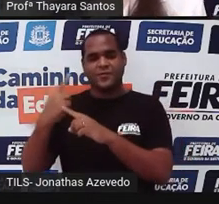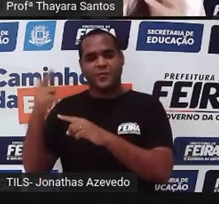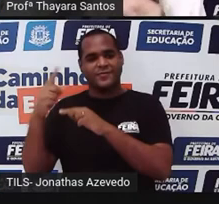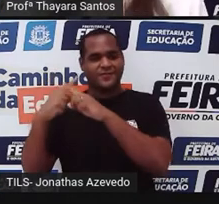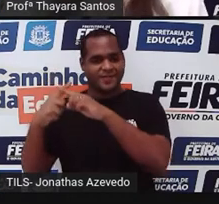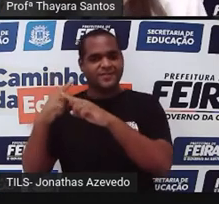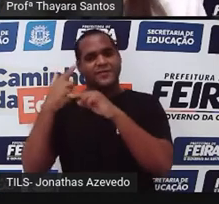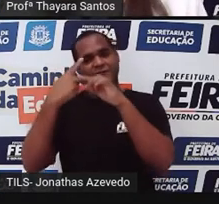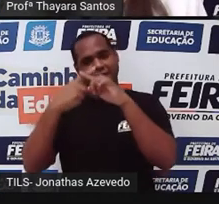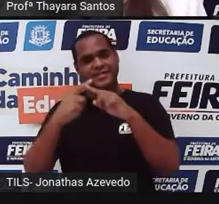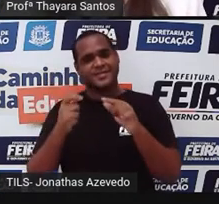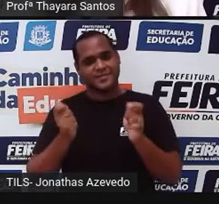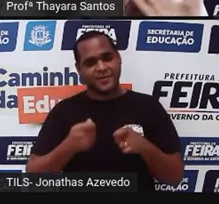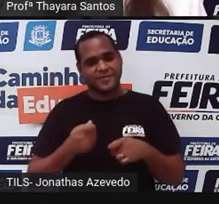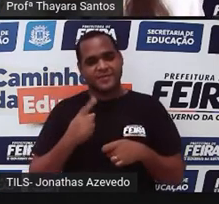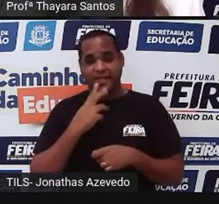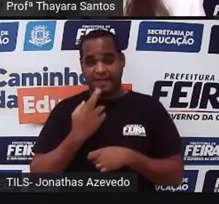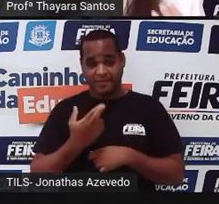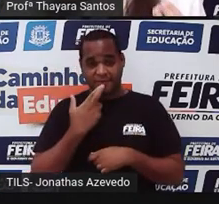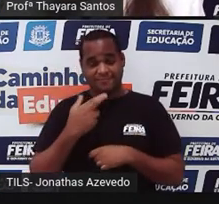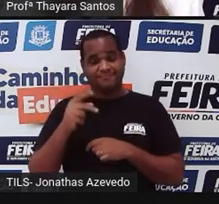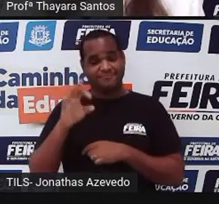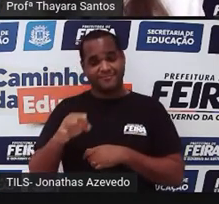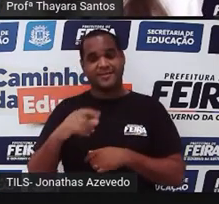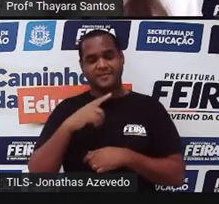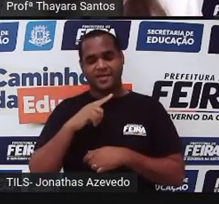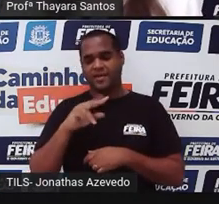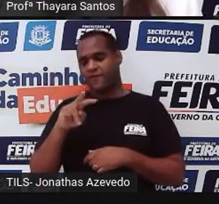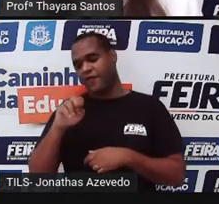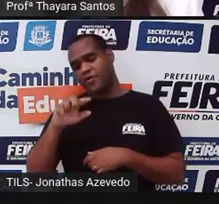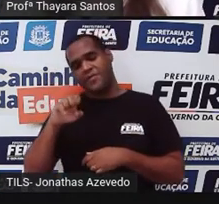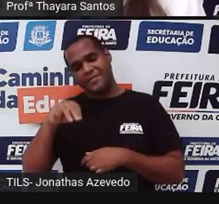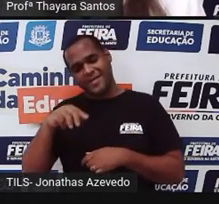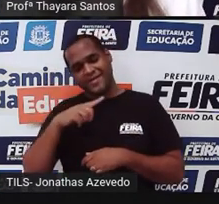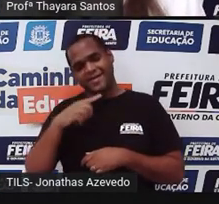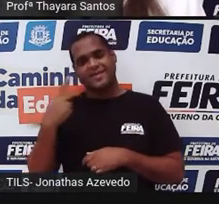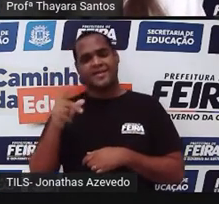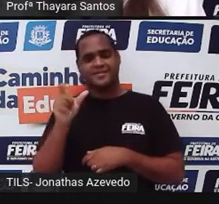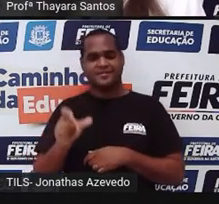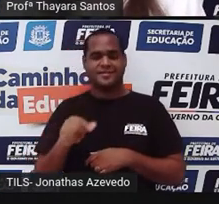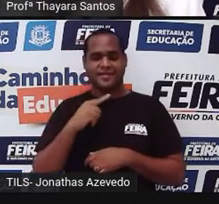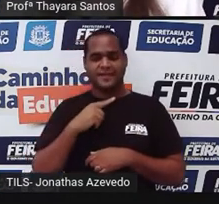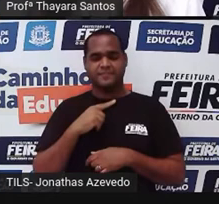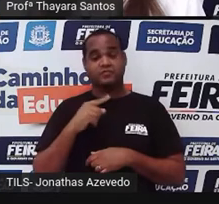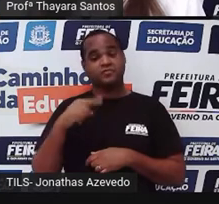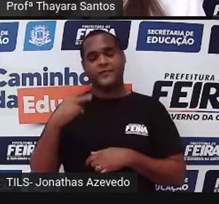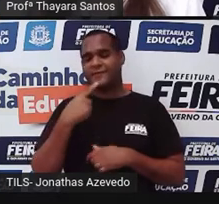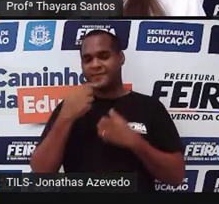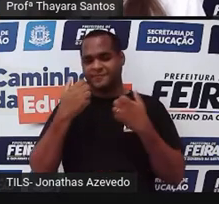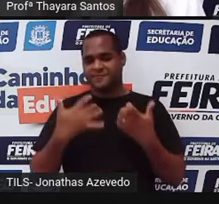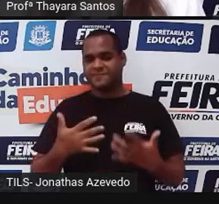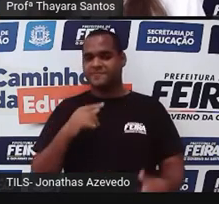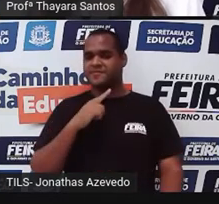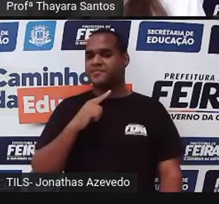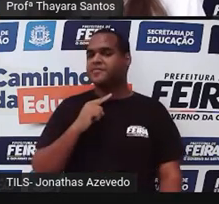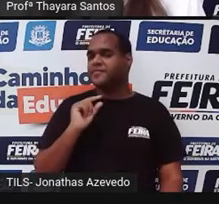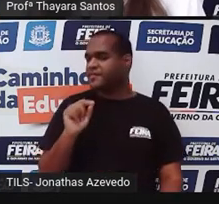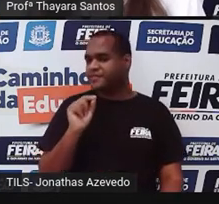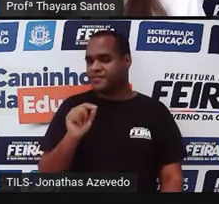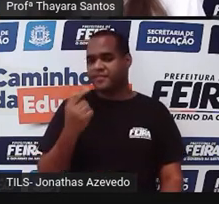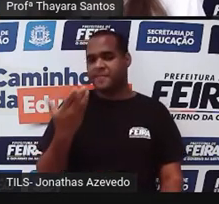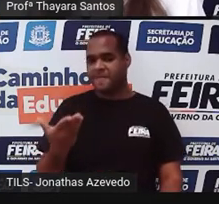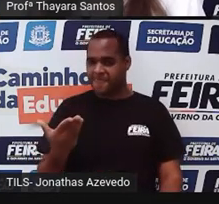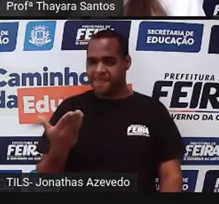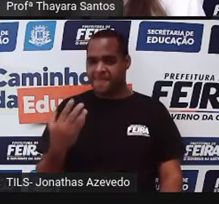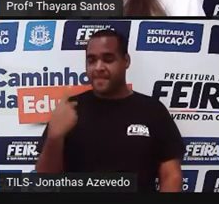o outro, o resultado que der vai corresponder ao volume daquele objeto. Quando a gente está falando de um